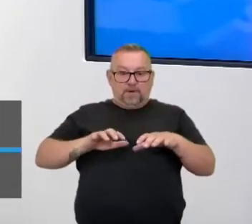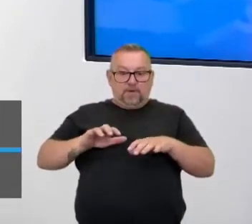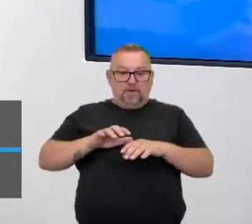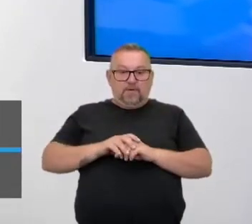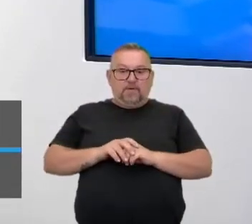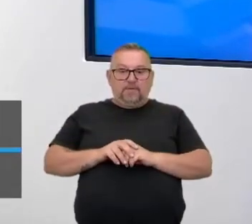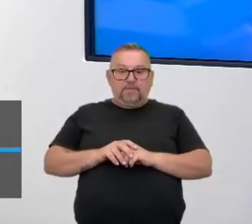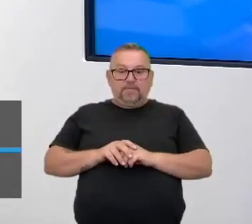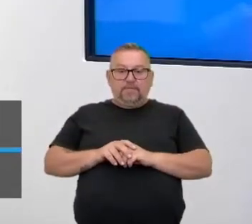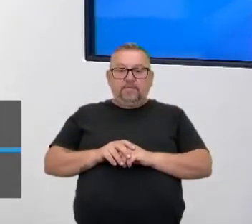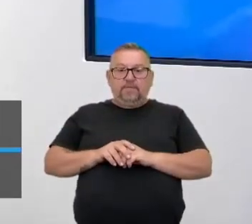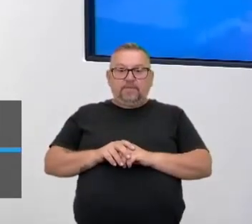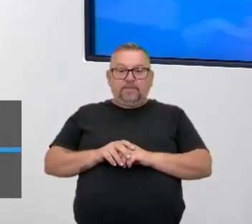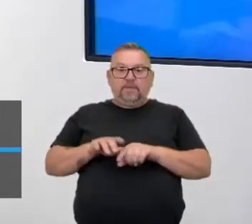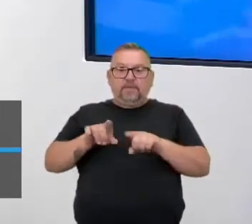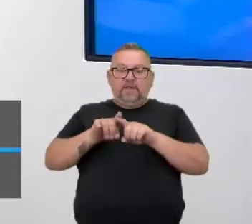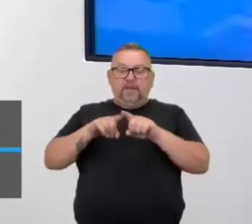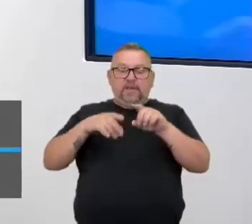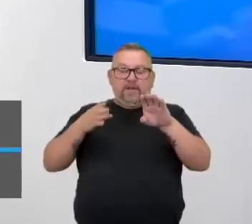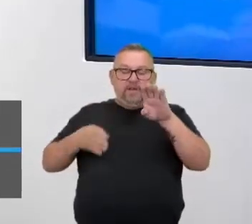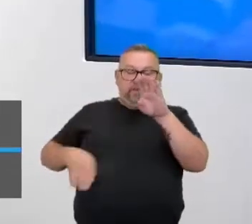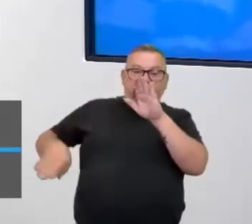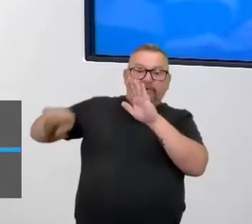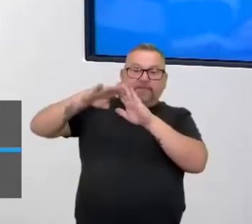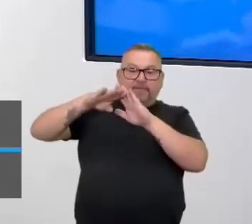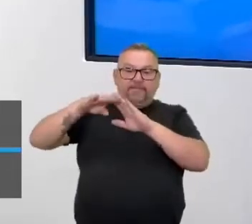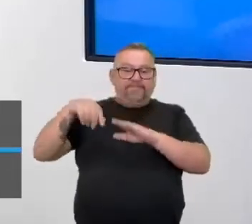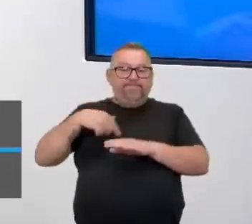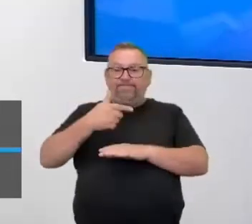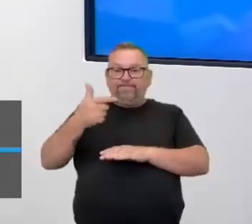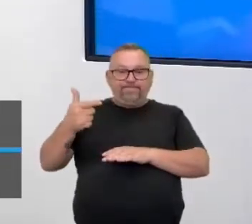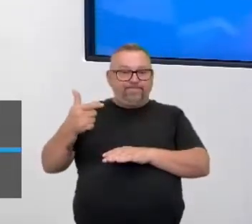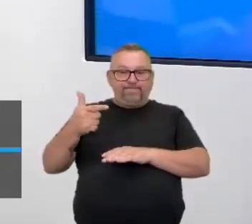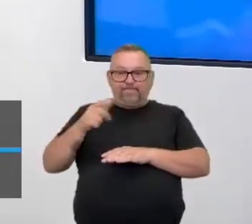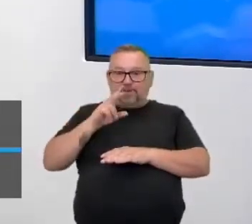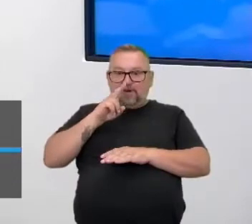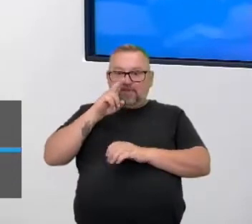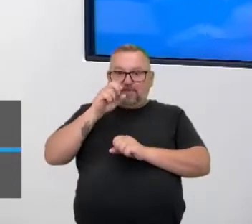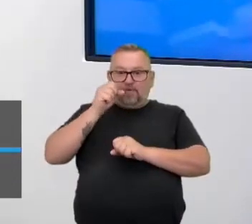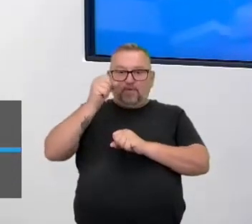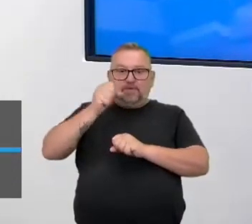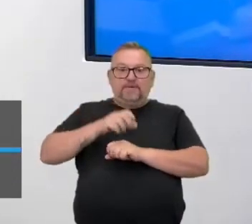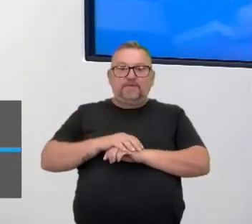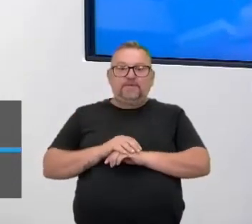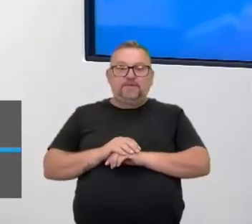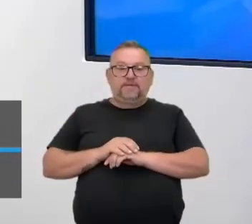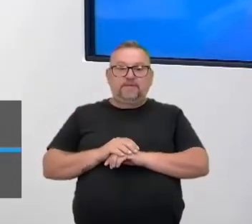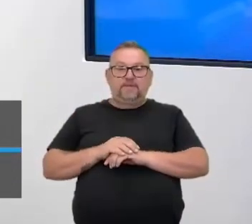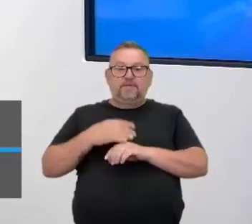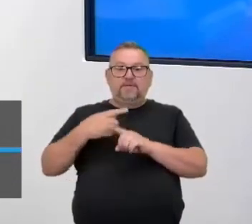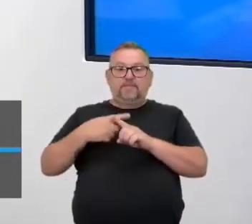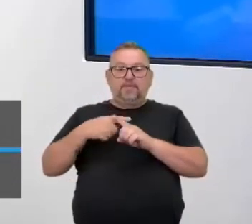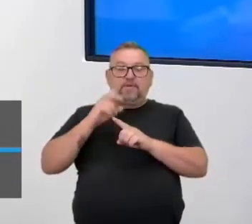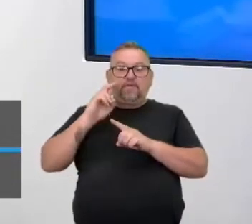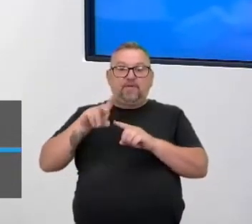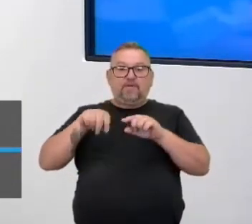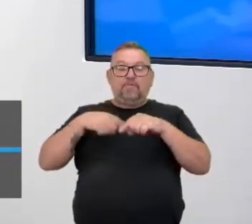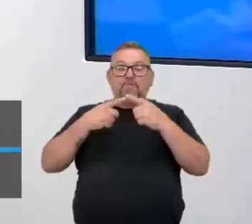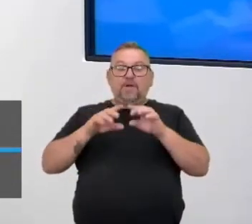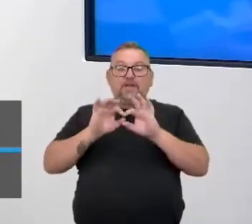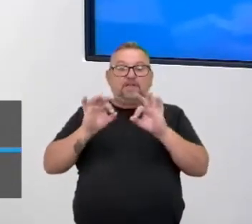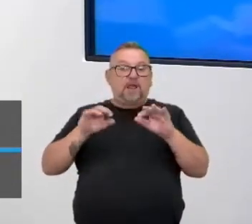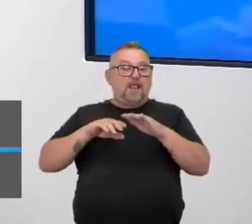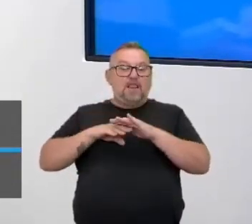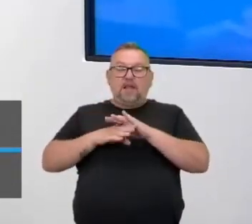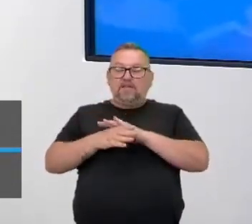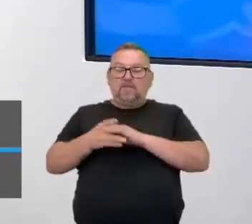Eu, tipo, dá um golpe, eu não tenho essa potência, né? Porque eu venho de algo mais clássico.